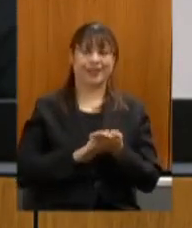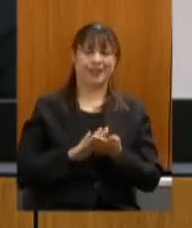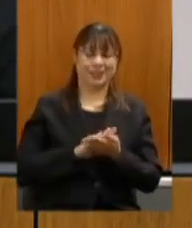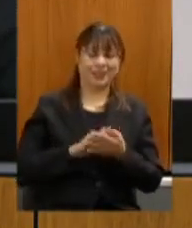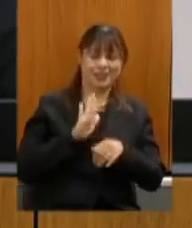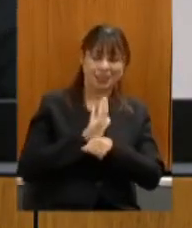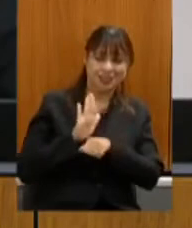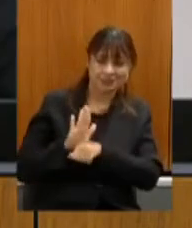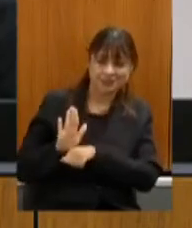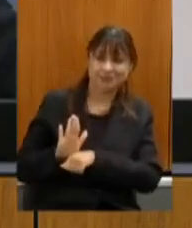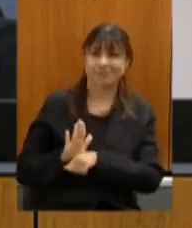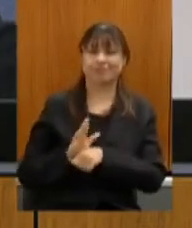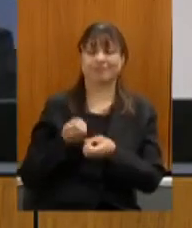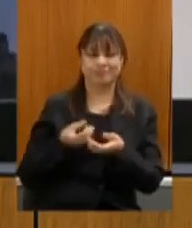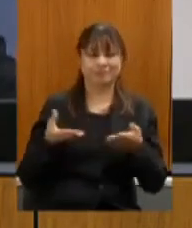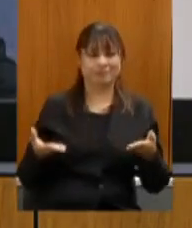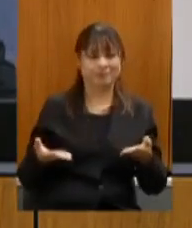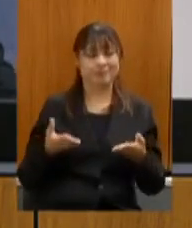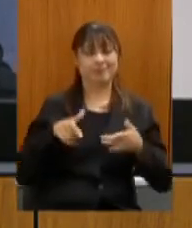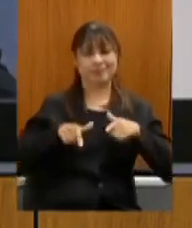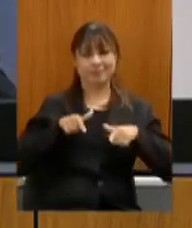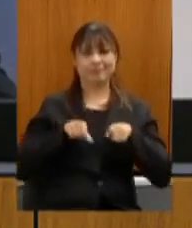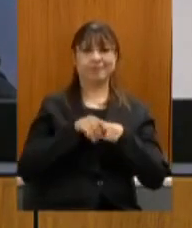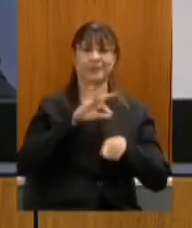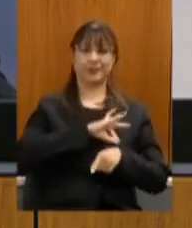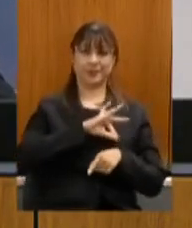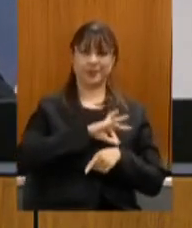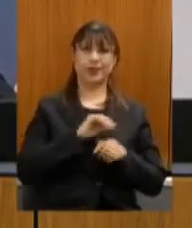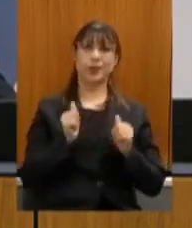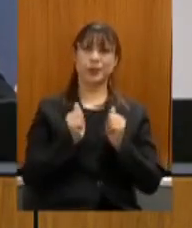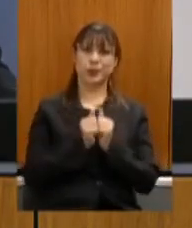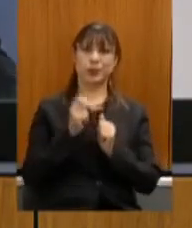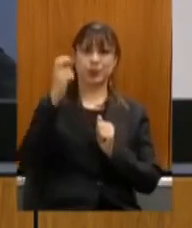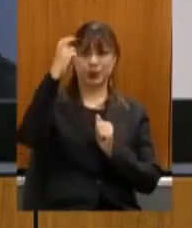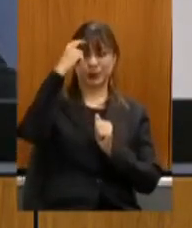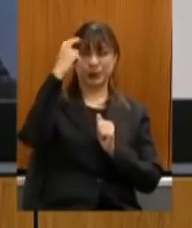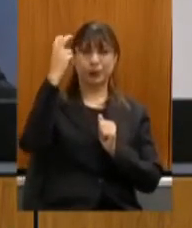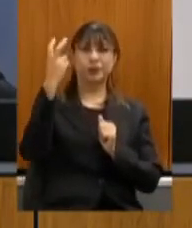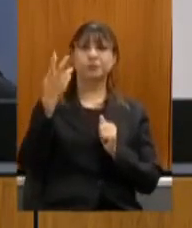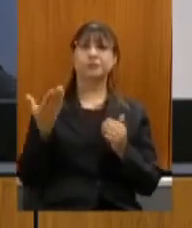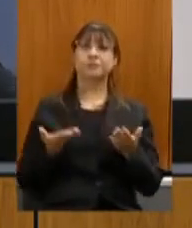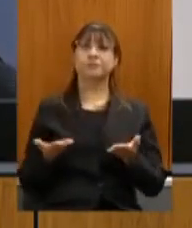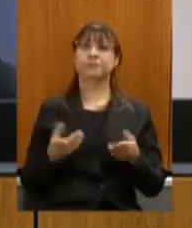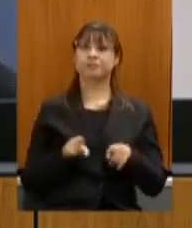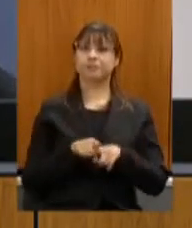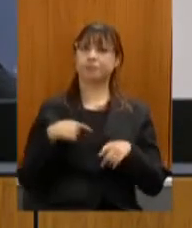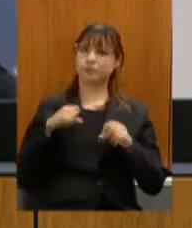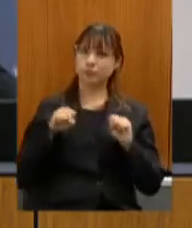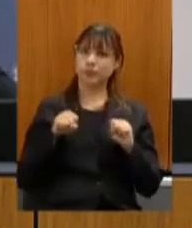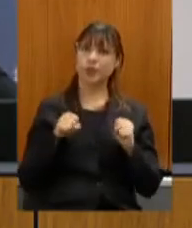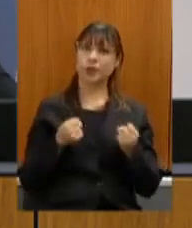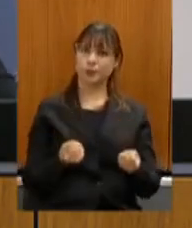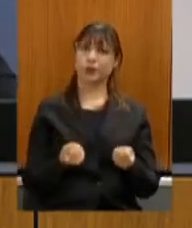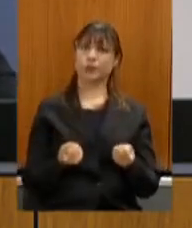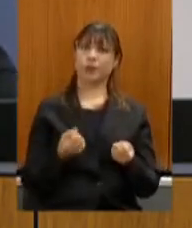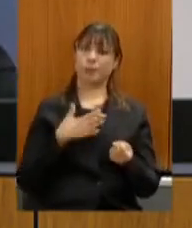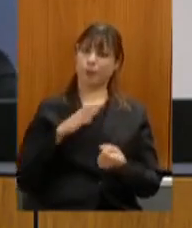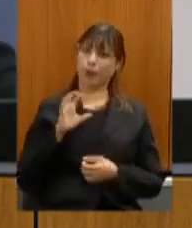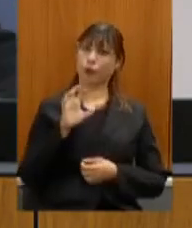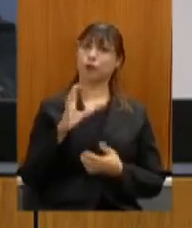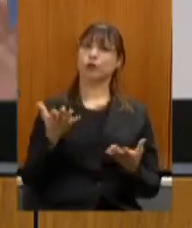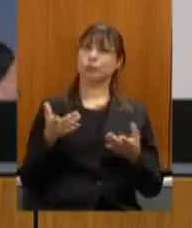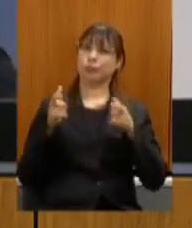geração de emprego e renda aliado à questão da cultura faço aqui também uma defesa da minha região